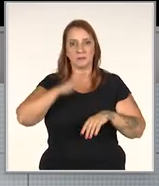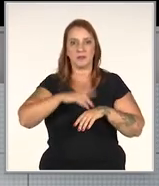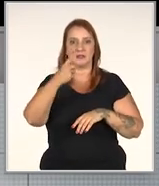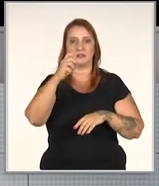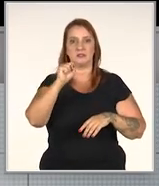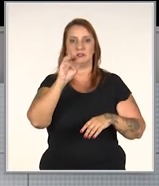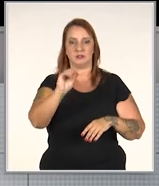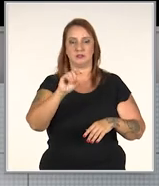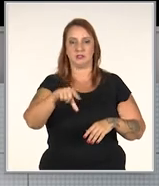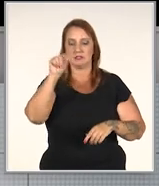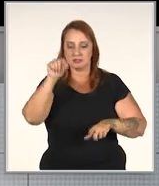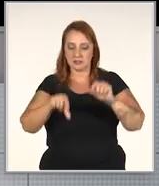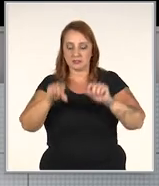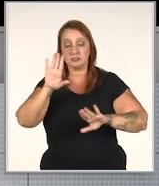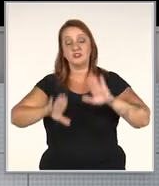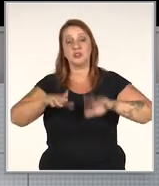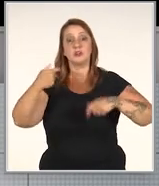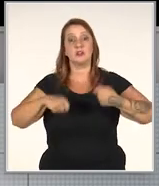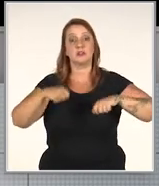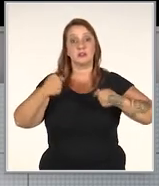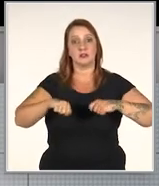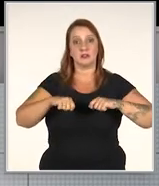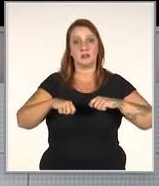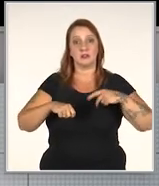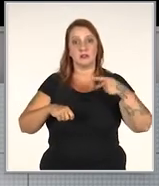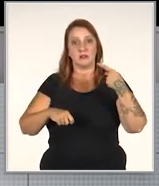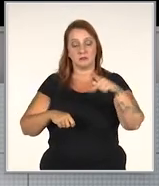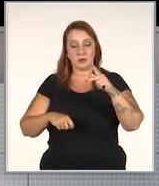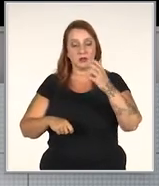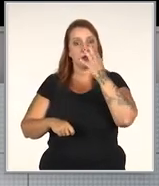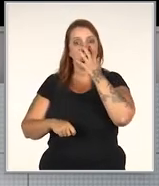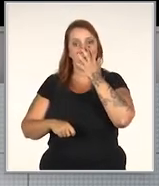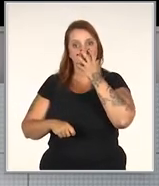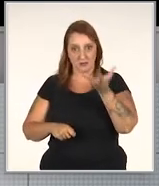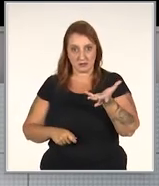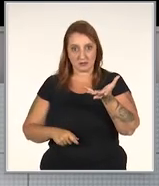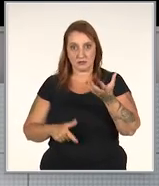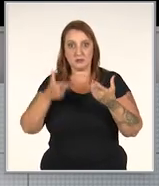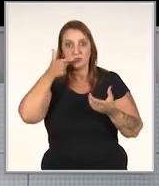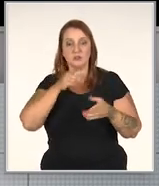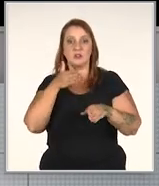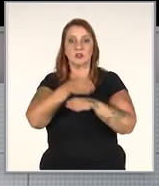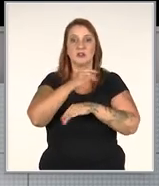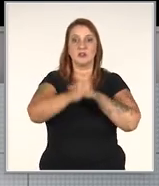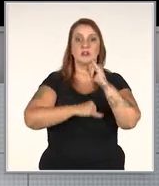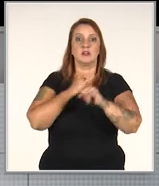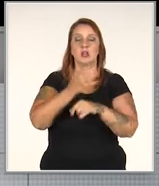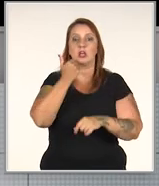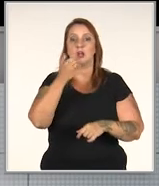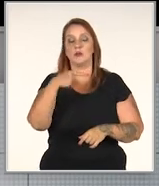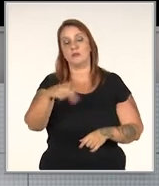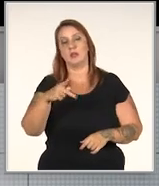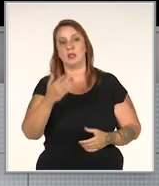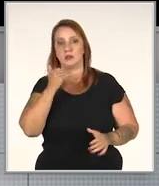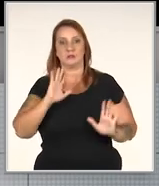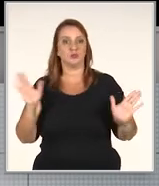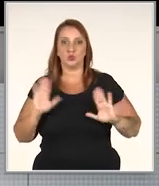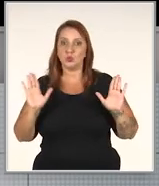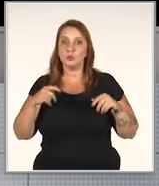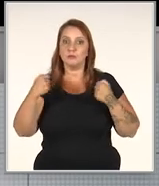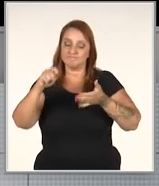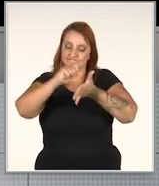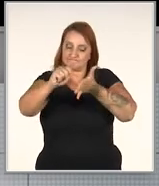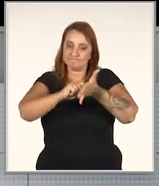180 dietas que são escolhidas de acordo com a necessidade do seu cachorro. Então, você não consegue entrar no meu site e falar eu quero que meu cachorro coma isso.